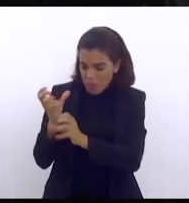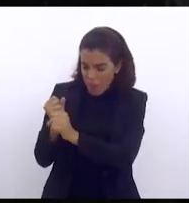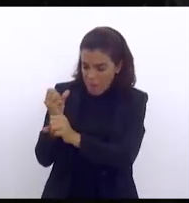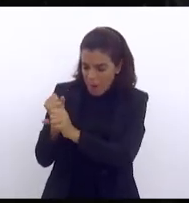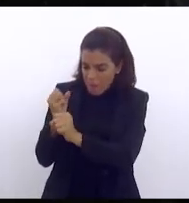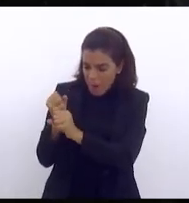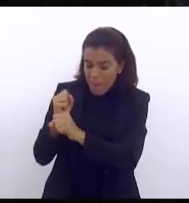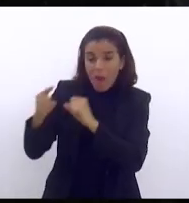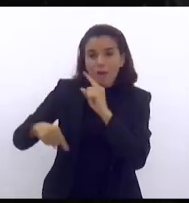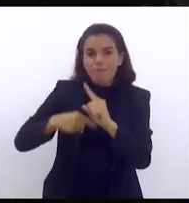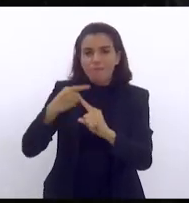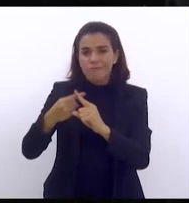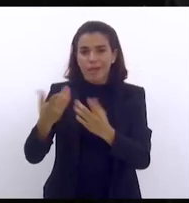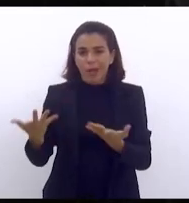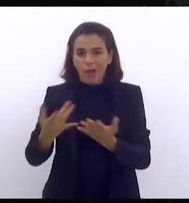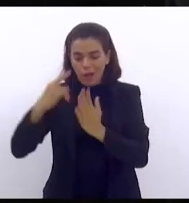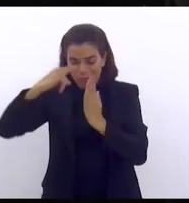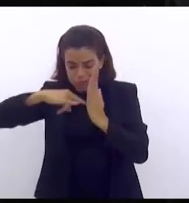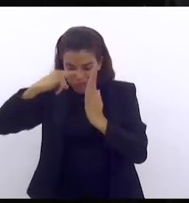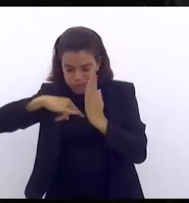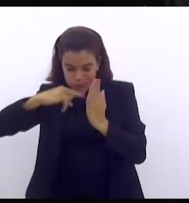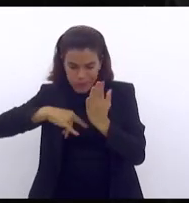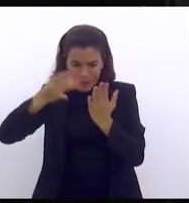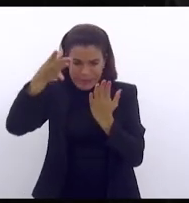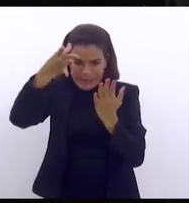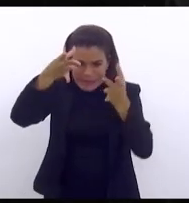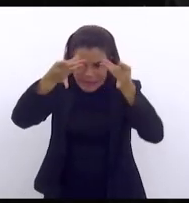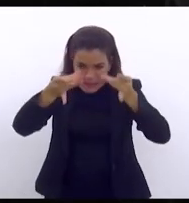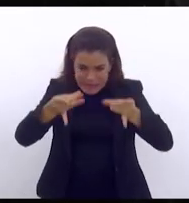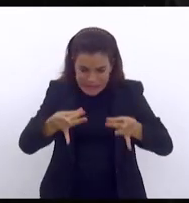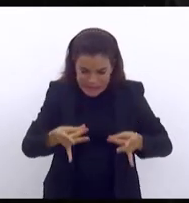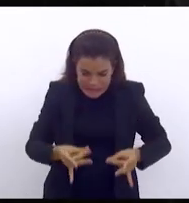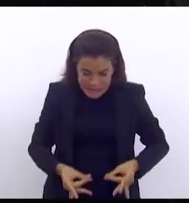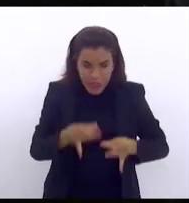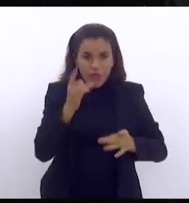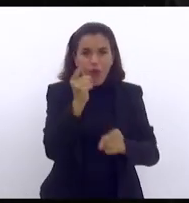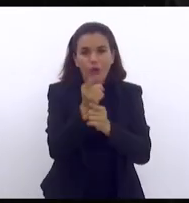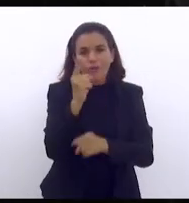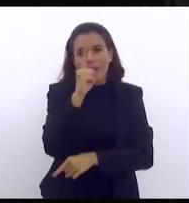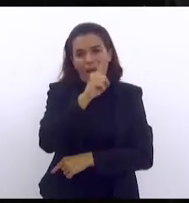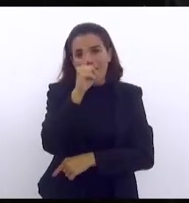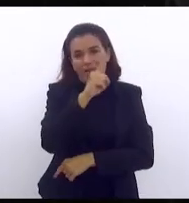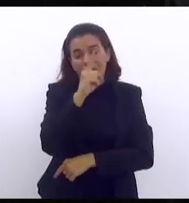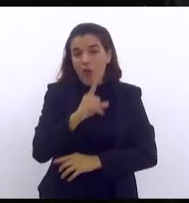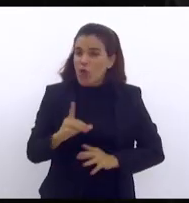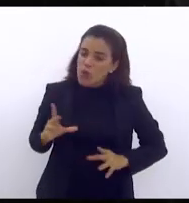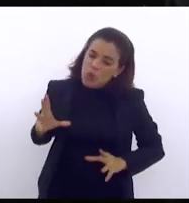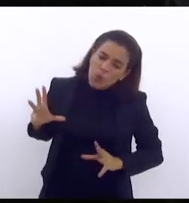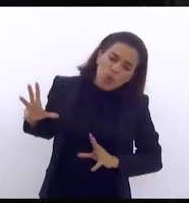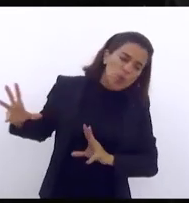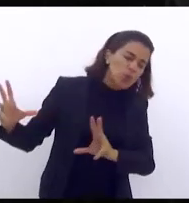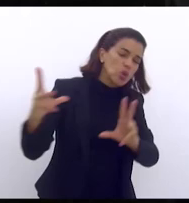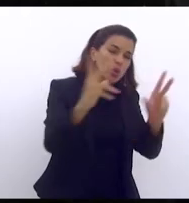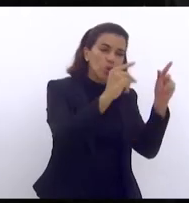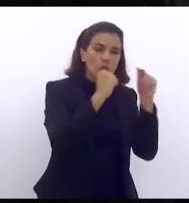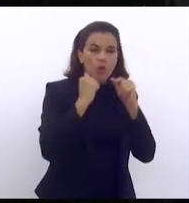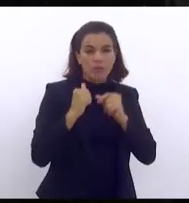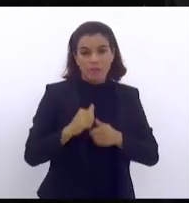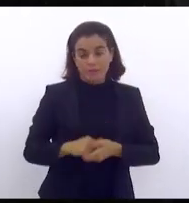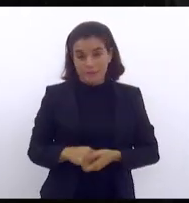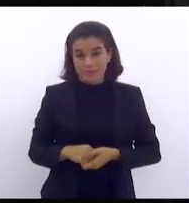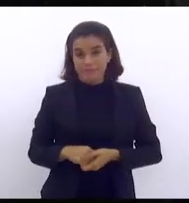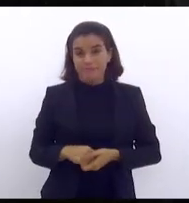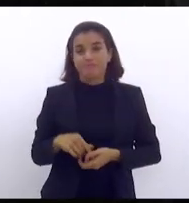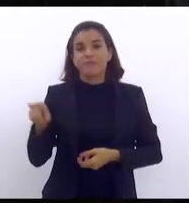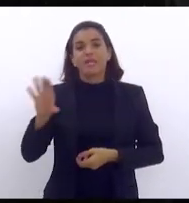os gastos e se eu analisar eu vou encontrar defeito em todas sem exceção em